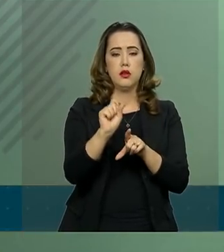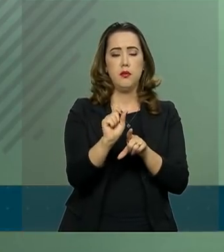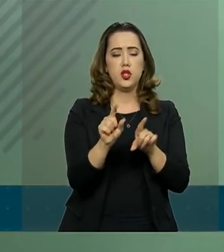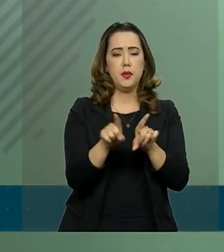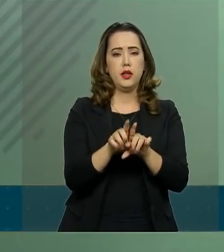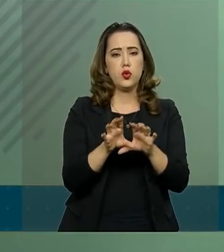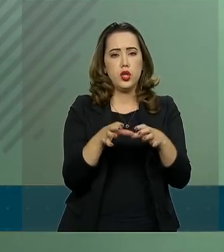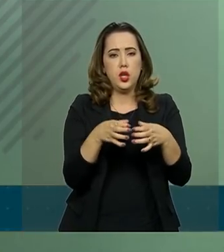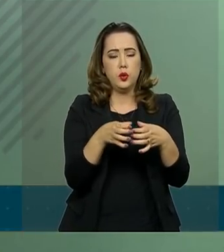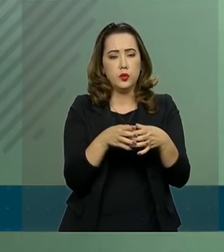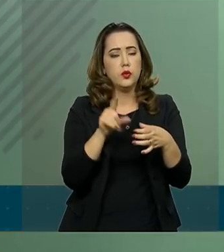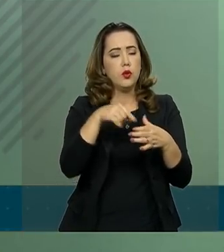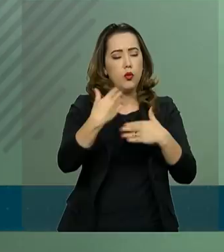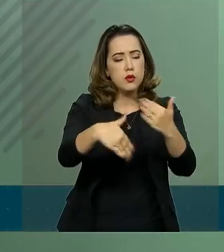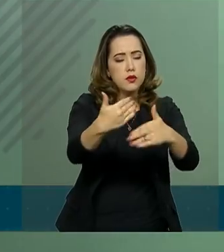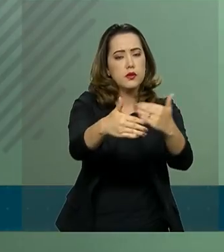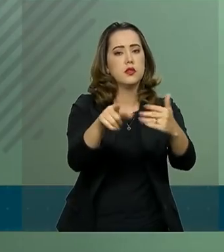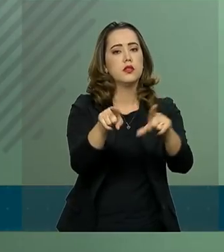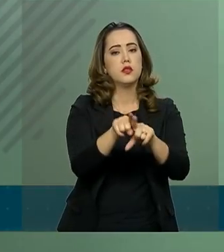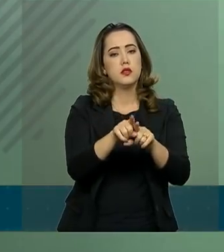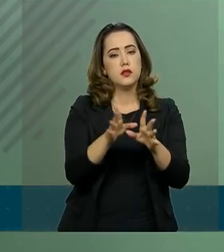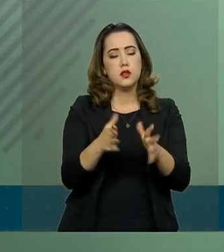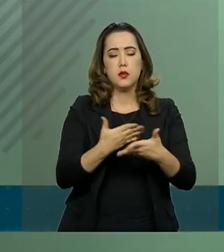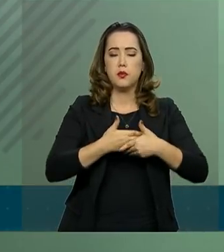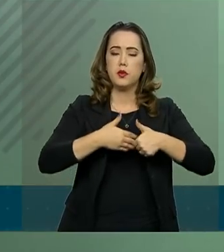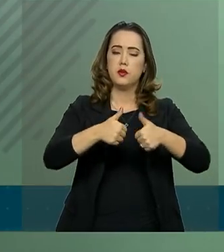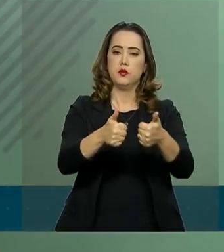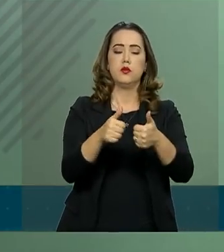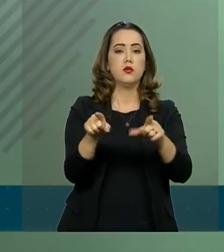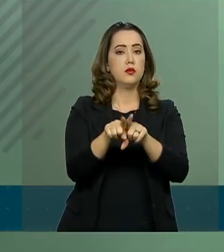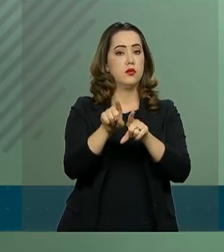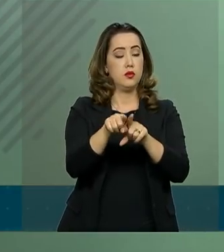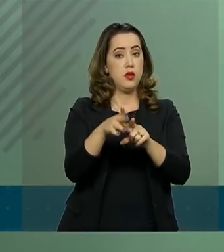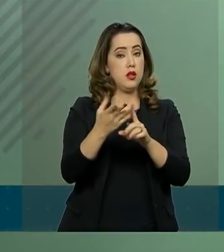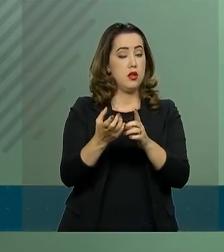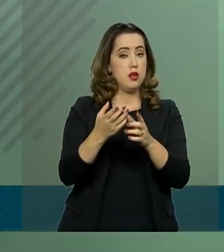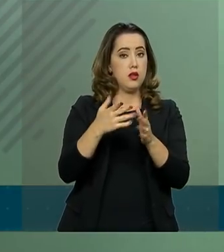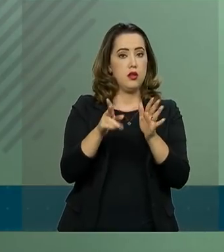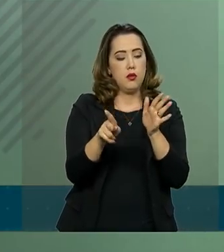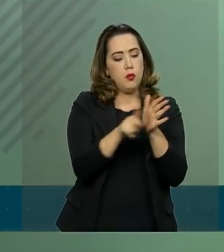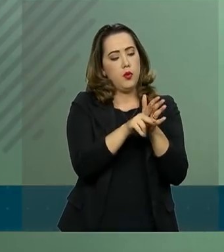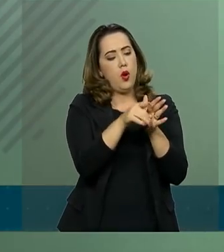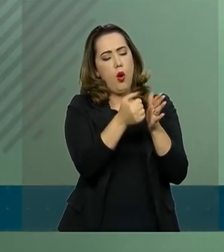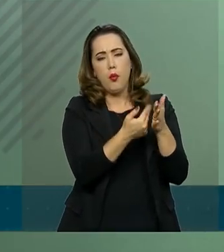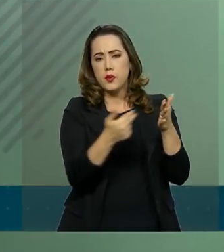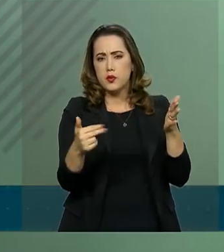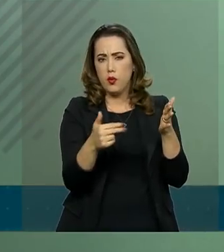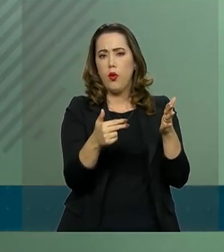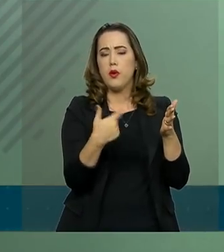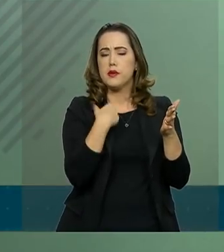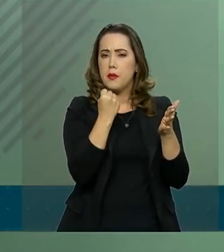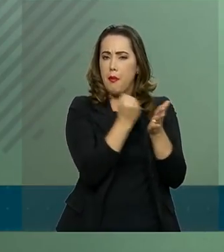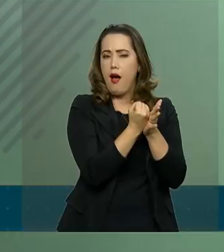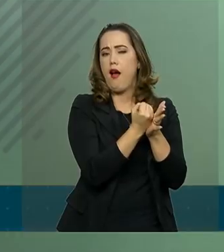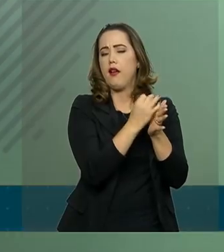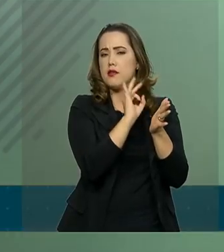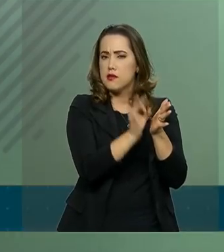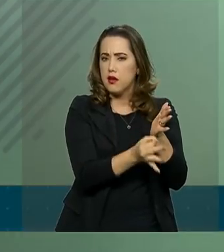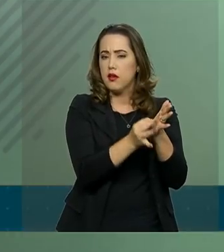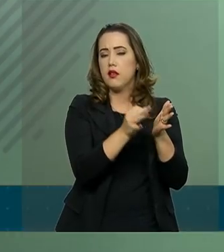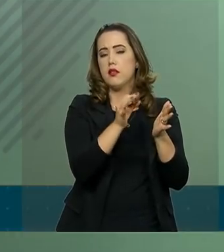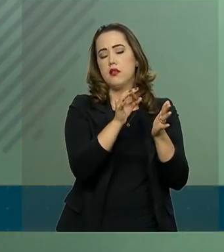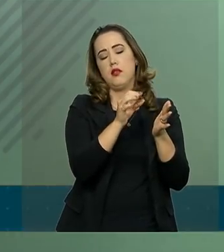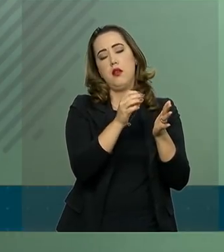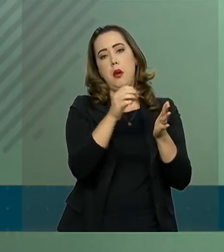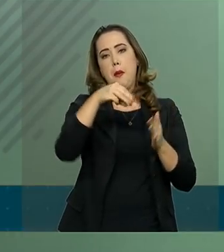maiores avanços para o enriquecimento da propriedade intelectual do país, as empresas brasileiras terão menores